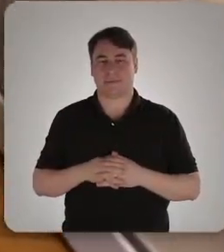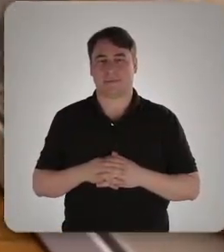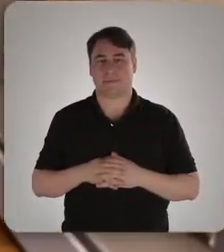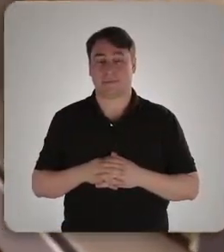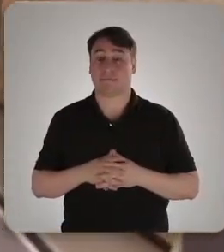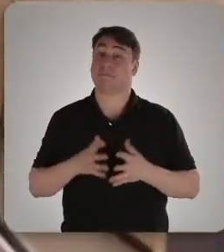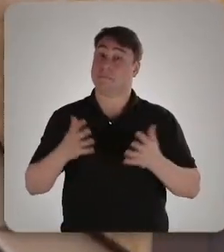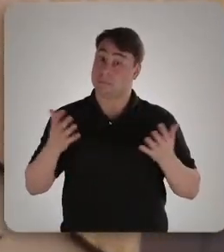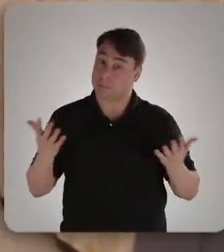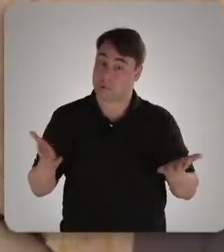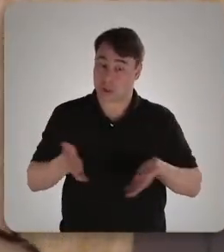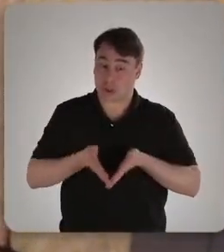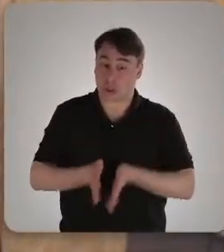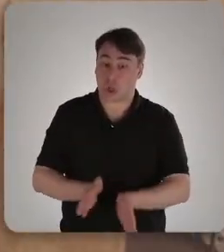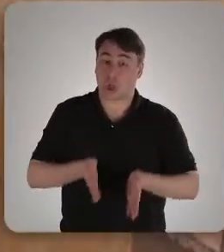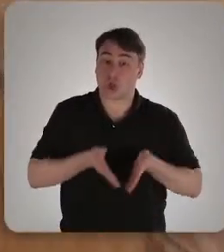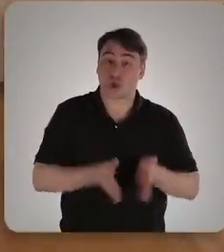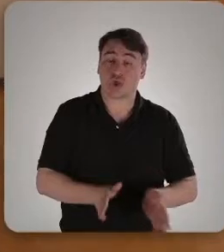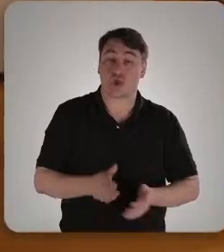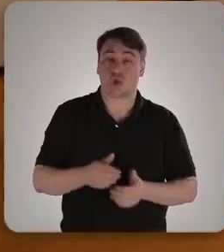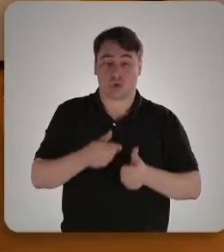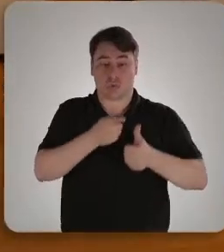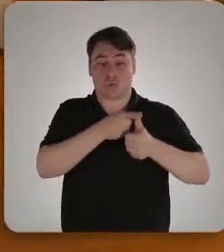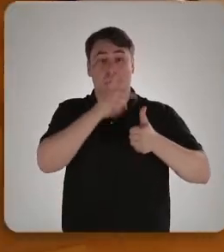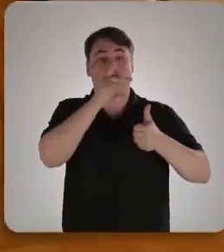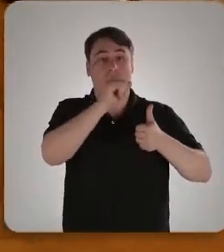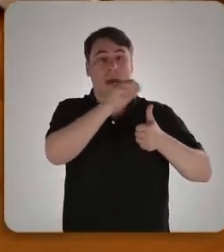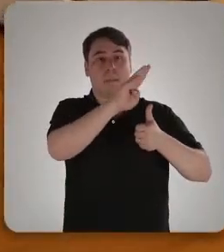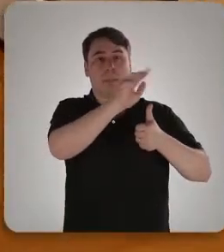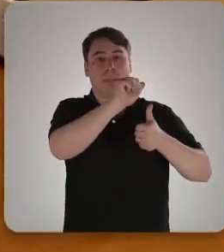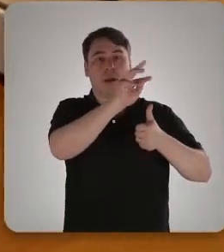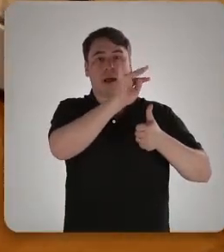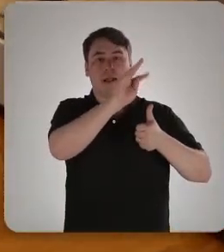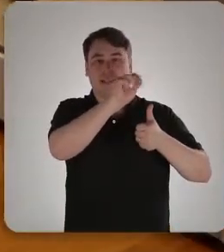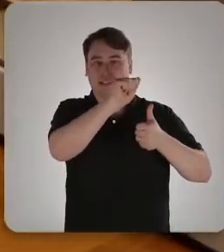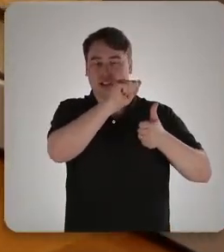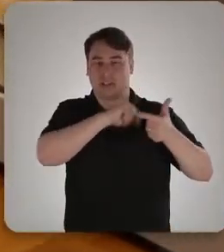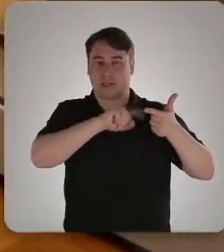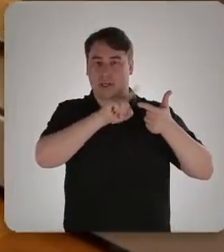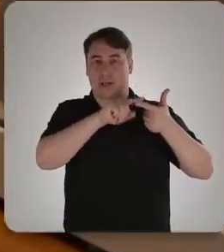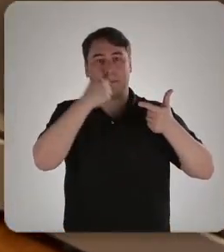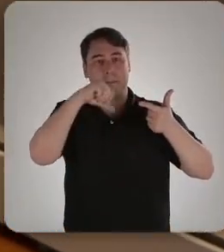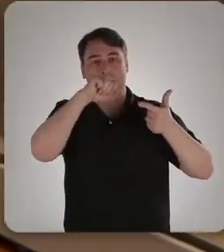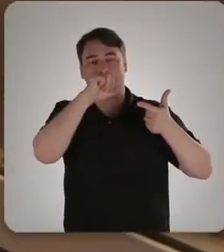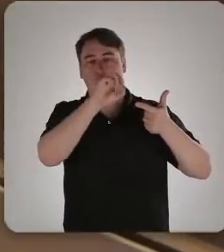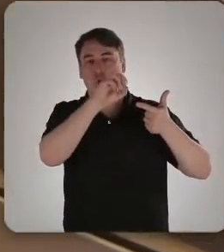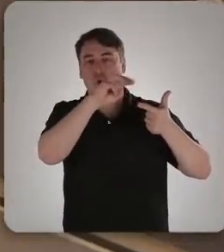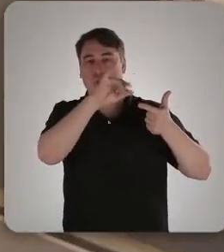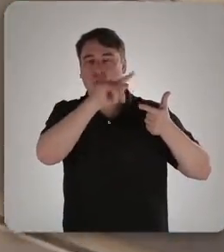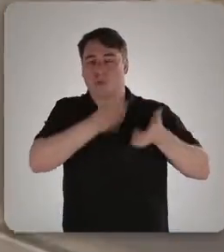E assim foram nascendo os filhos do seu batista, de Dona Dominga, doze ao todo.